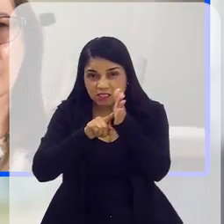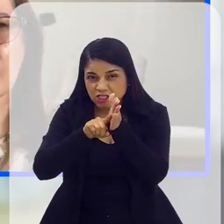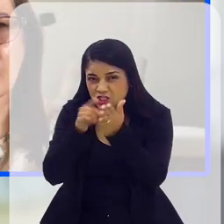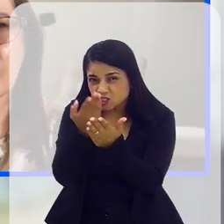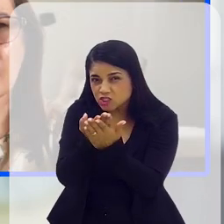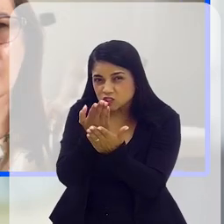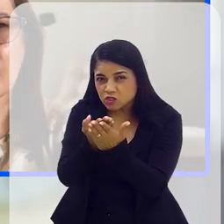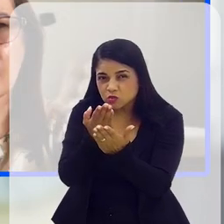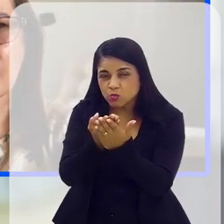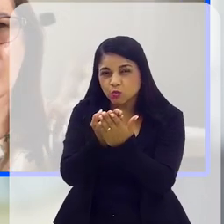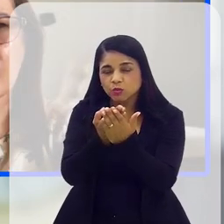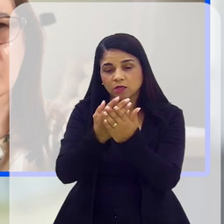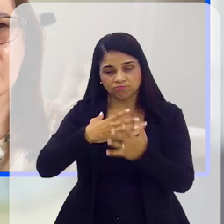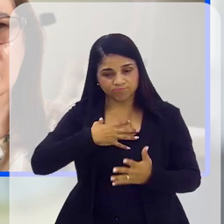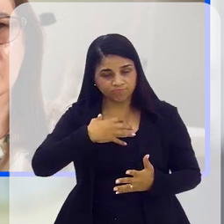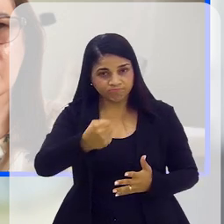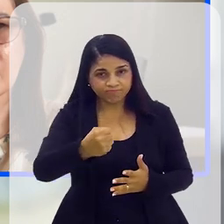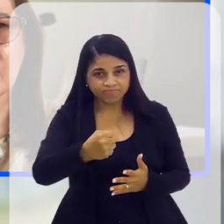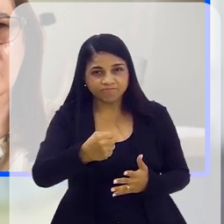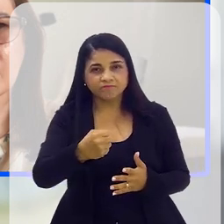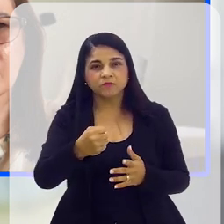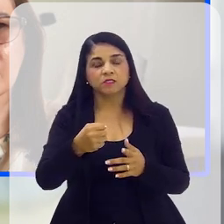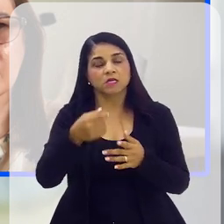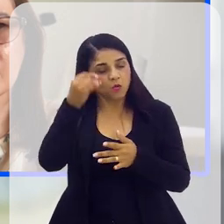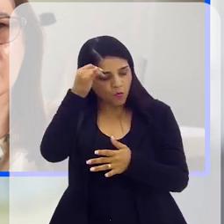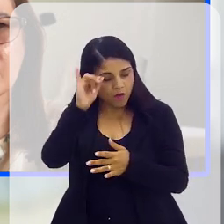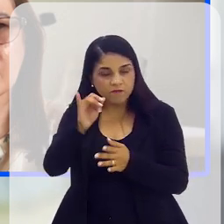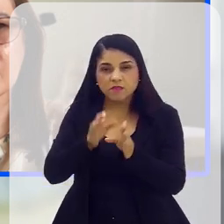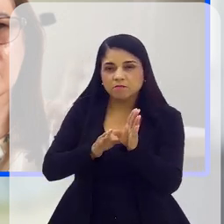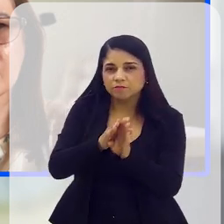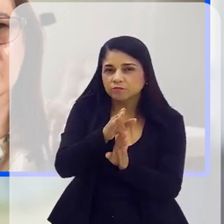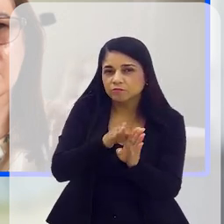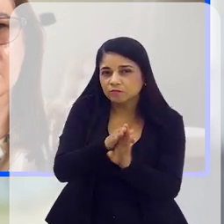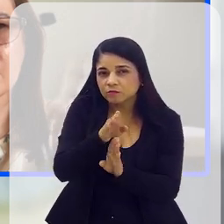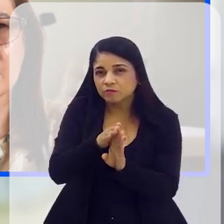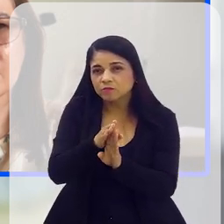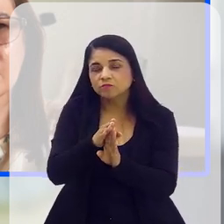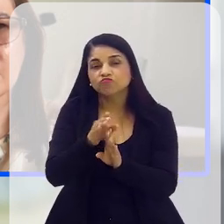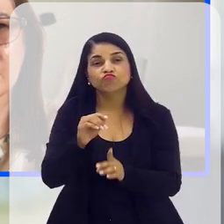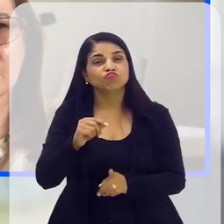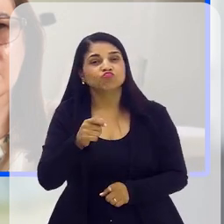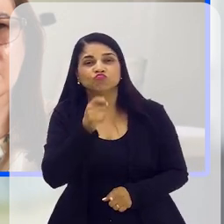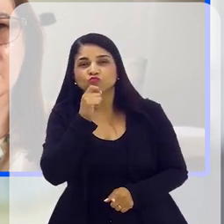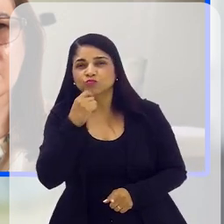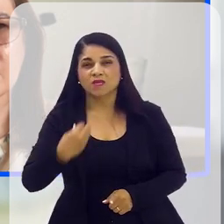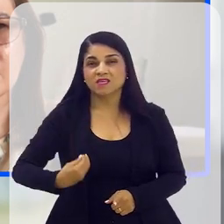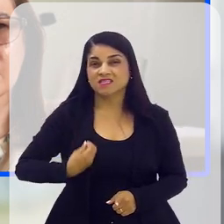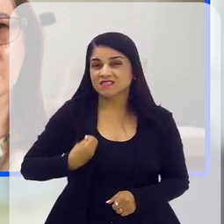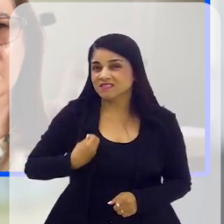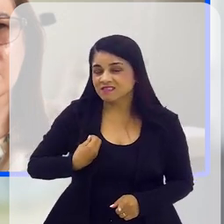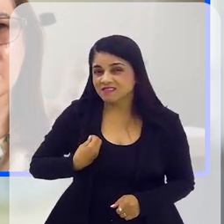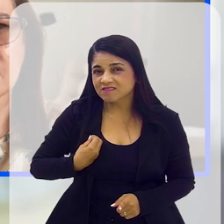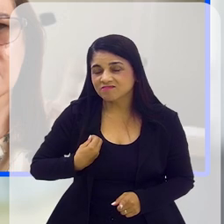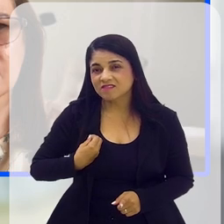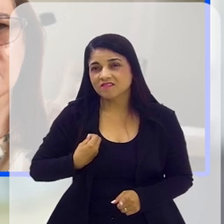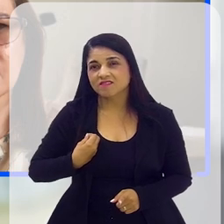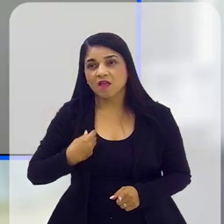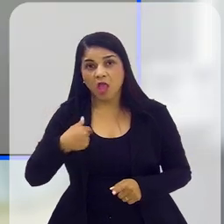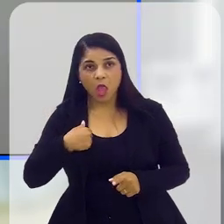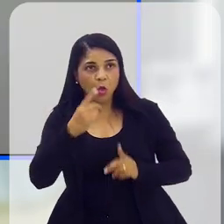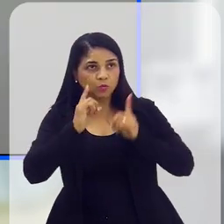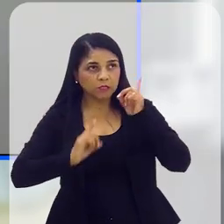estuda o fenômeno do suicídio, sua prevenção ou após-venção, não existe causa e efeito. Porque eu tenho